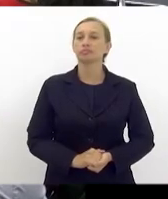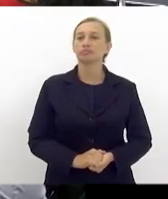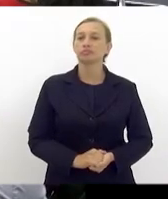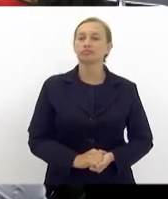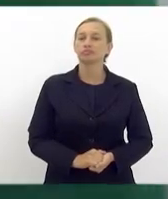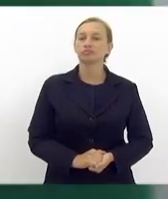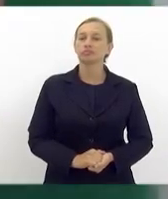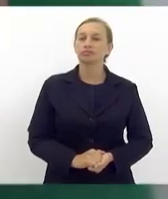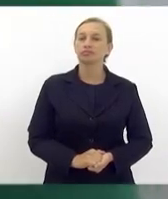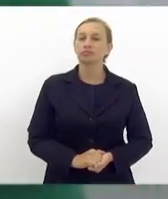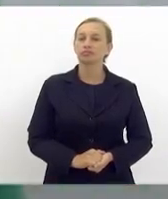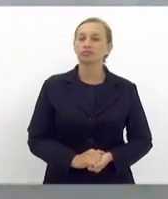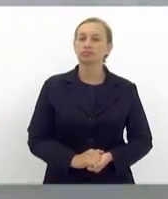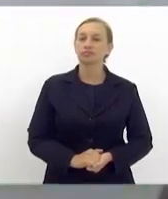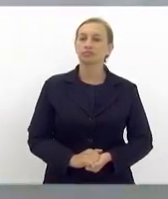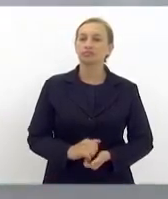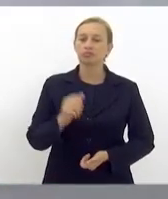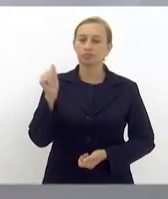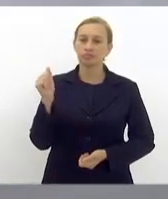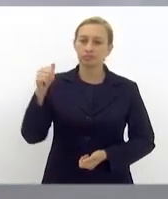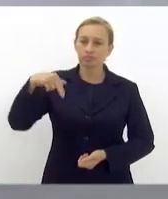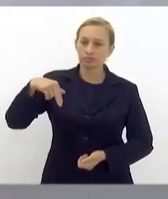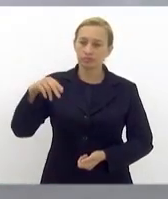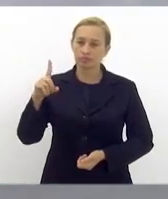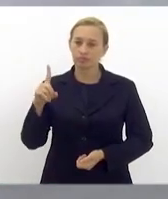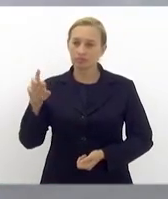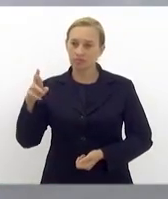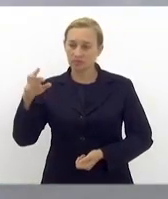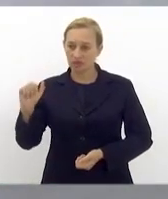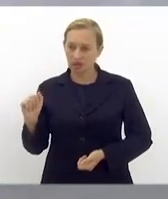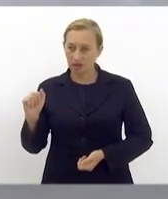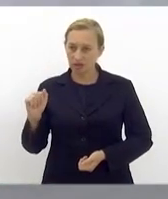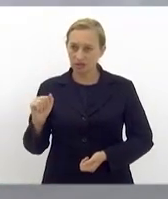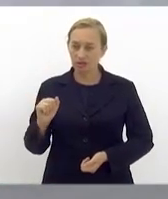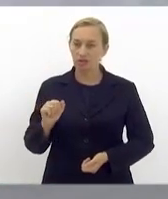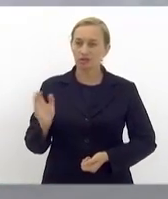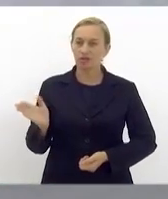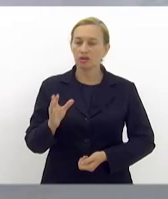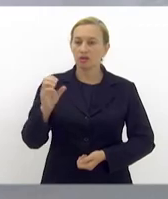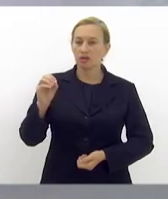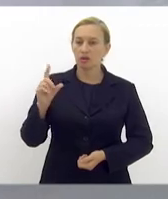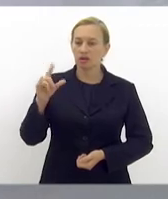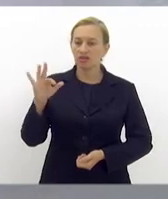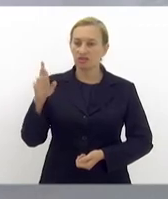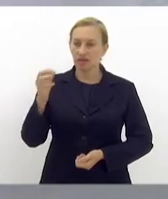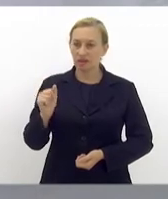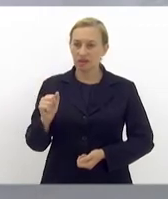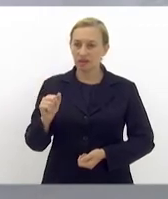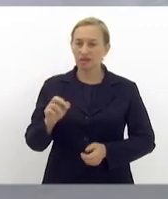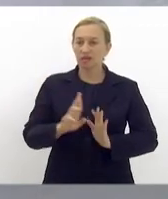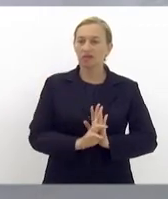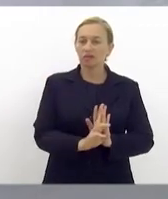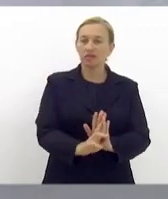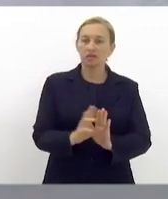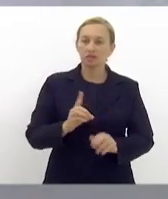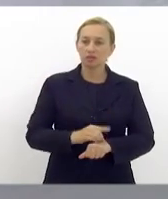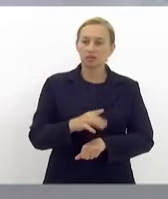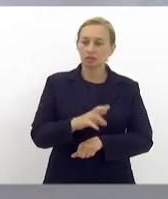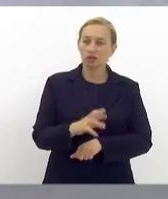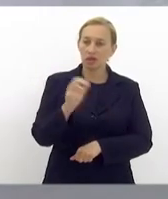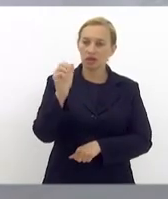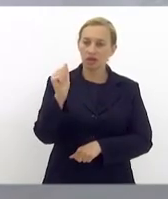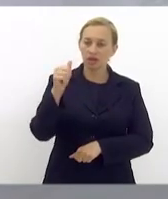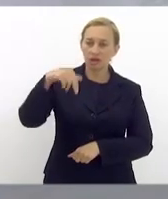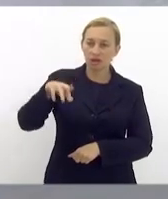Por exemplo, senhora Andréia Bussade de Oliveira, representado pela doutora Andresa